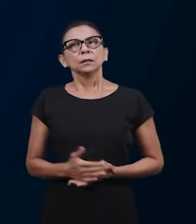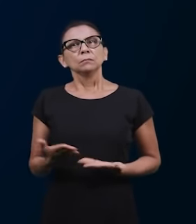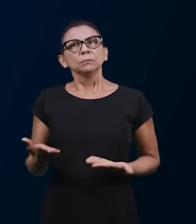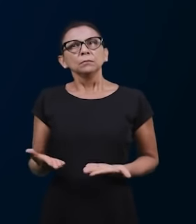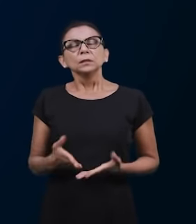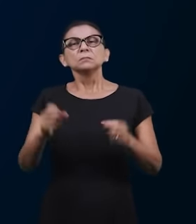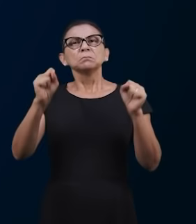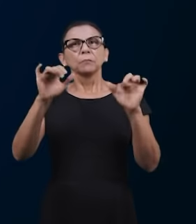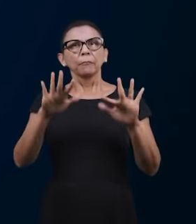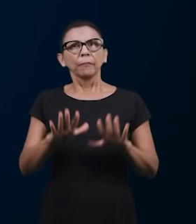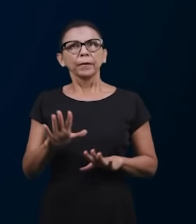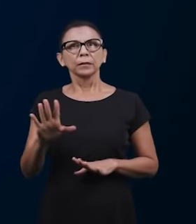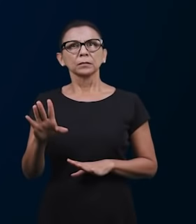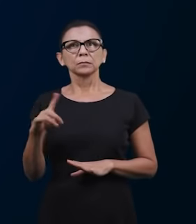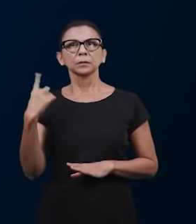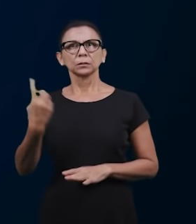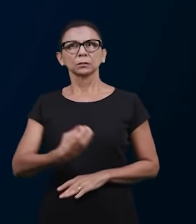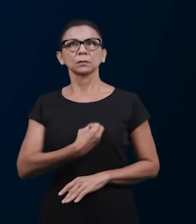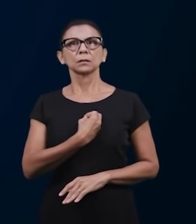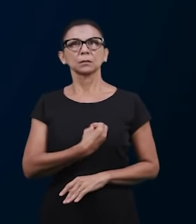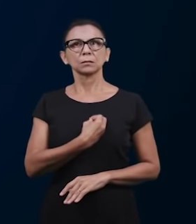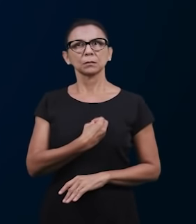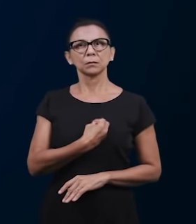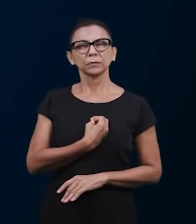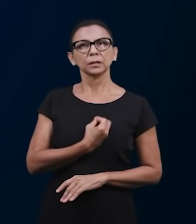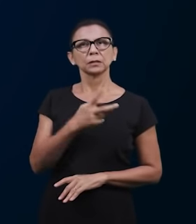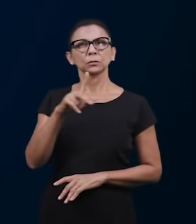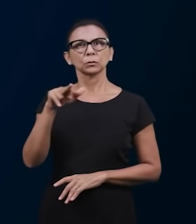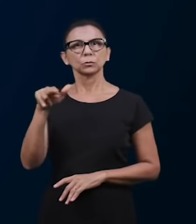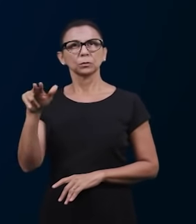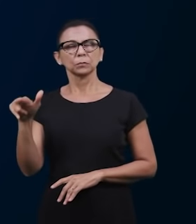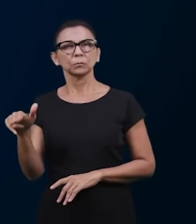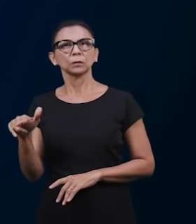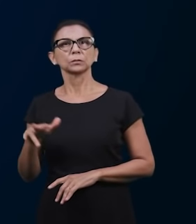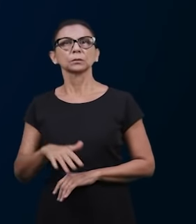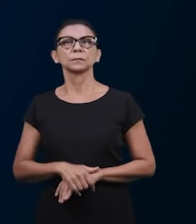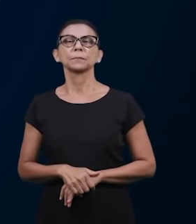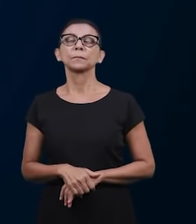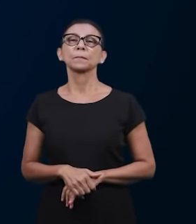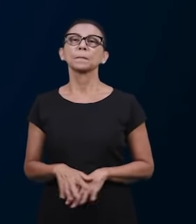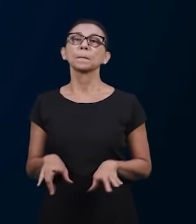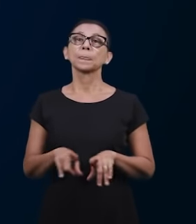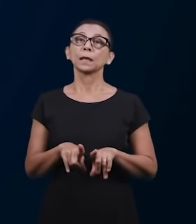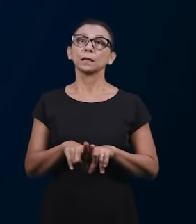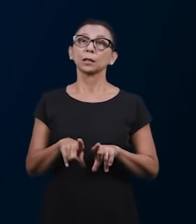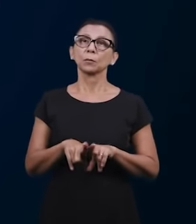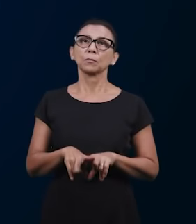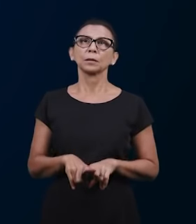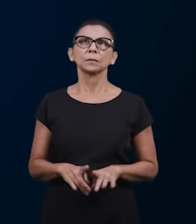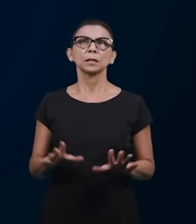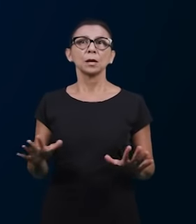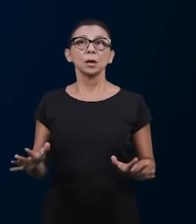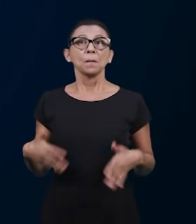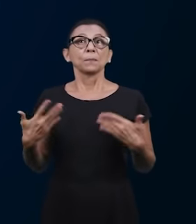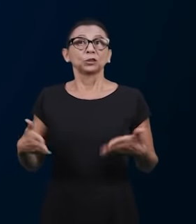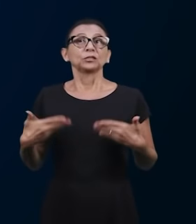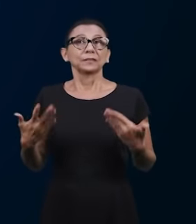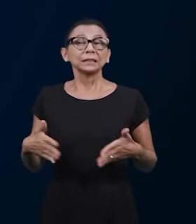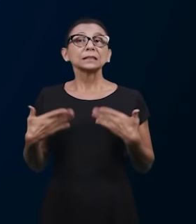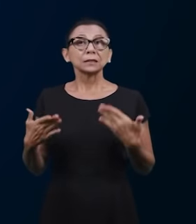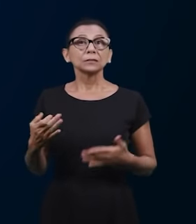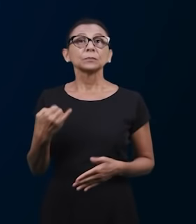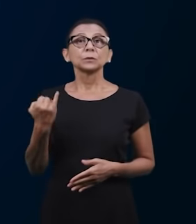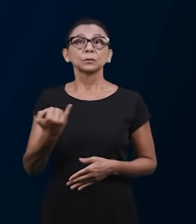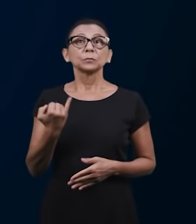já que muitos irmãos estão tendo a experiência da revelação, além de que traem muita motivação